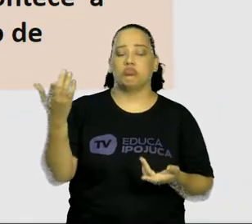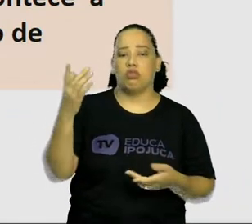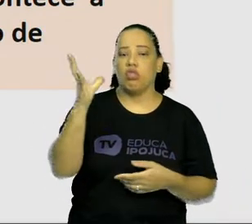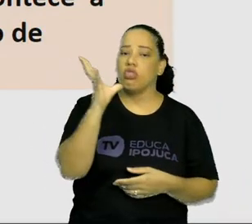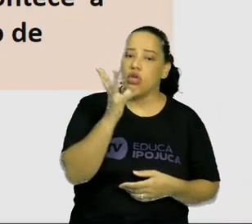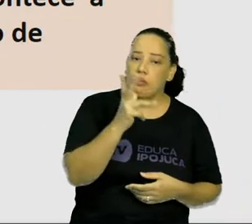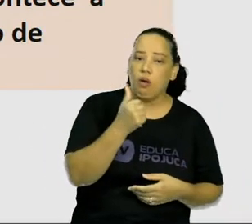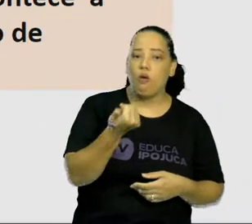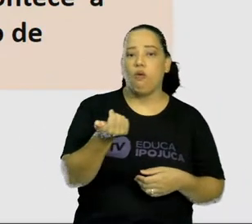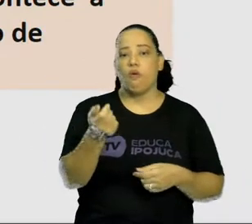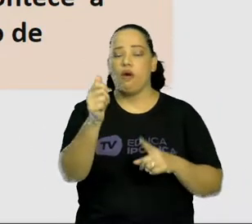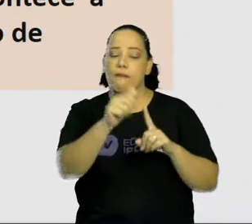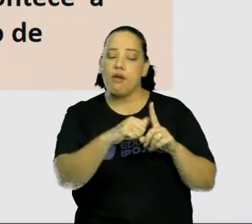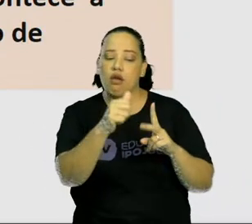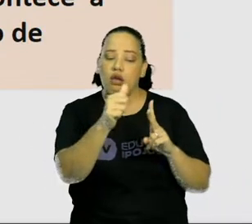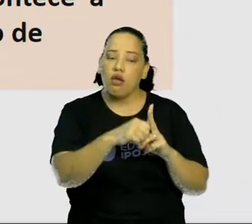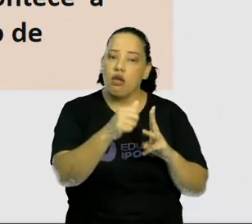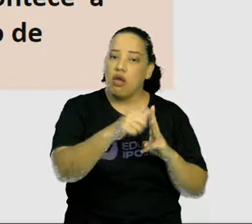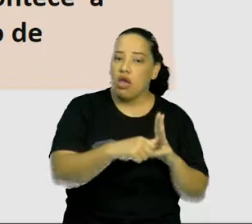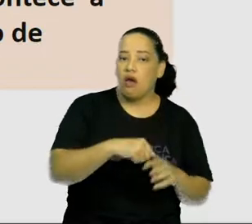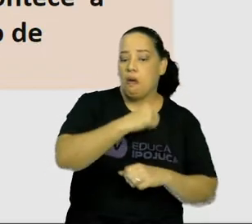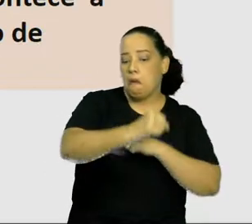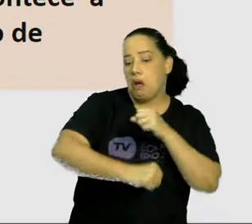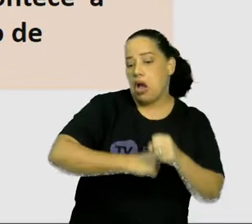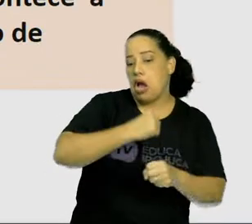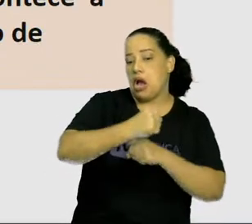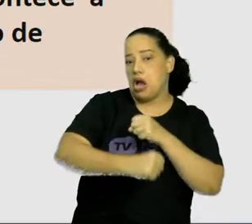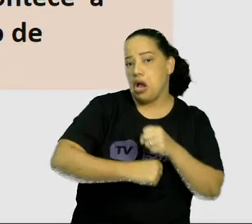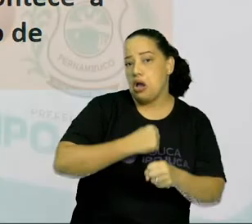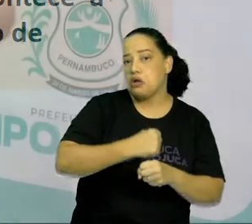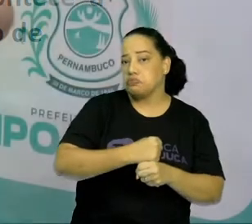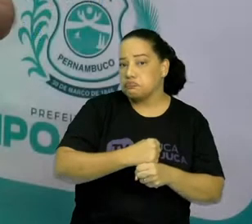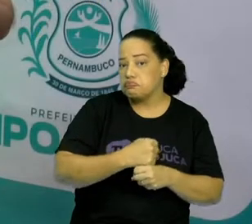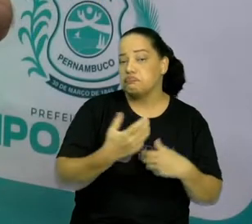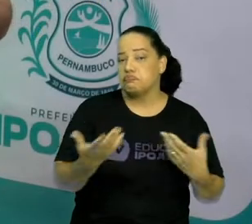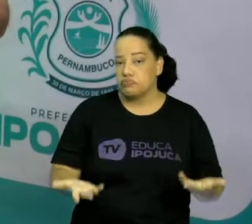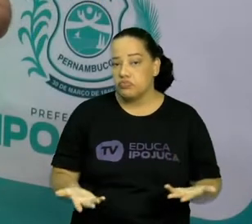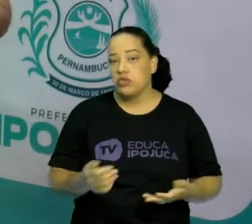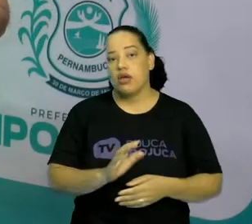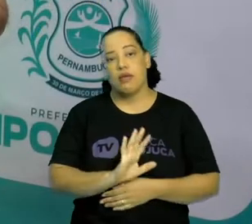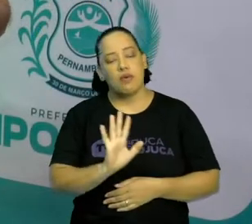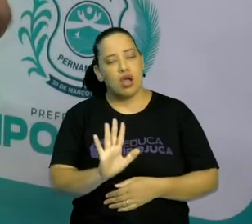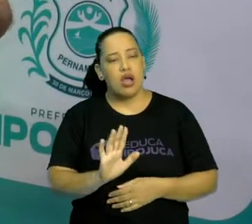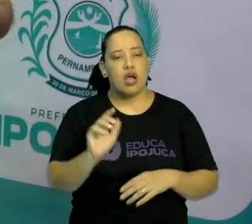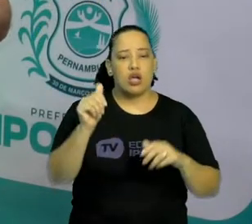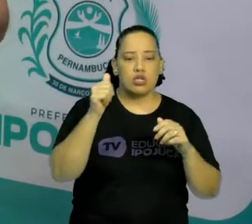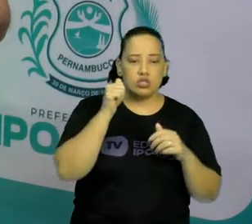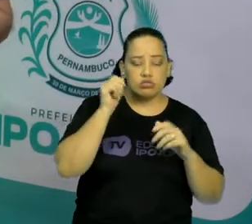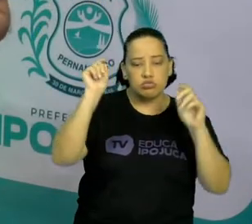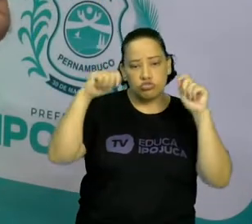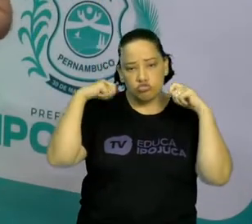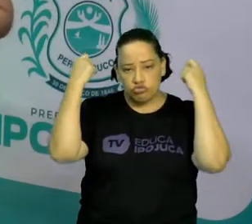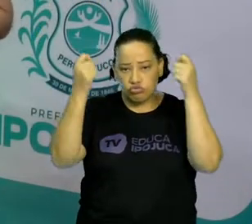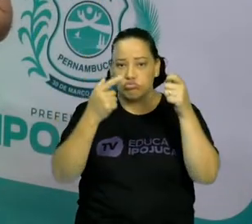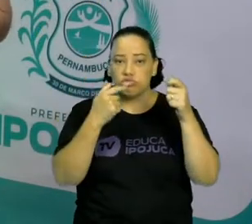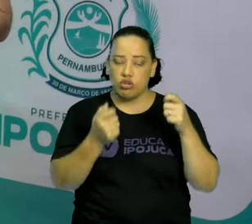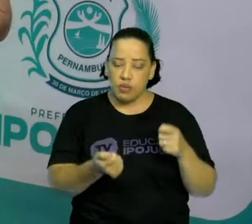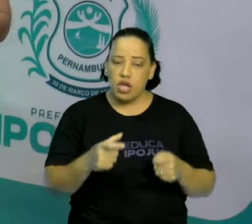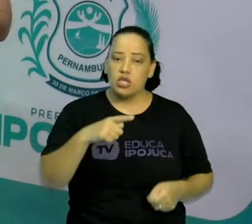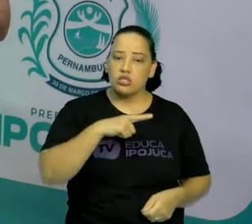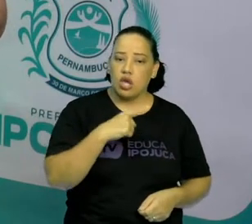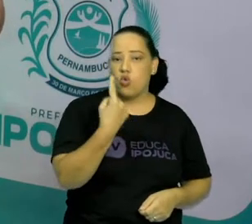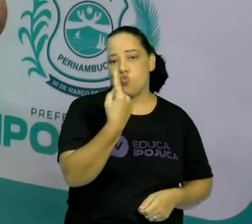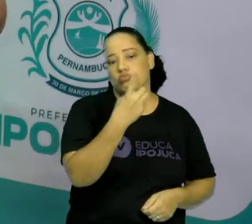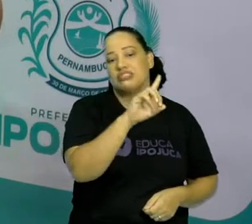passam meses e até anos. Porém, a história da Chapeuzinho, em apenas um dia, ela